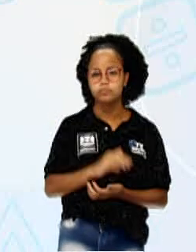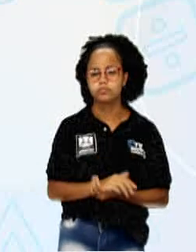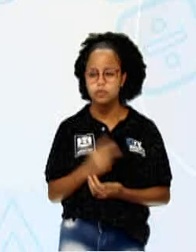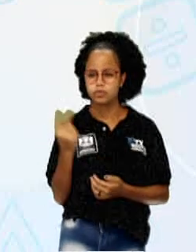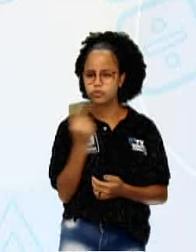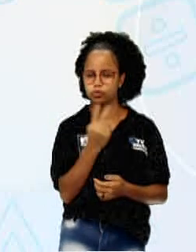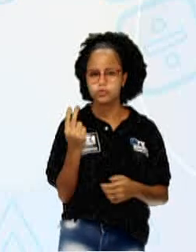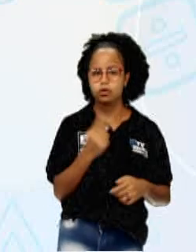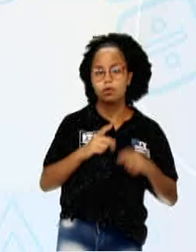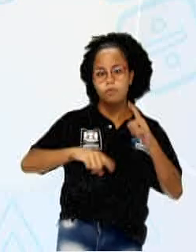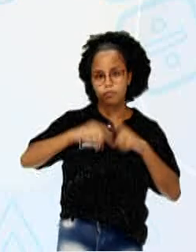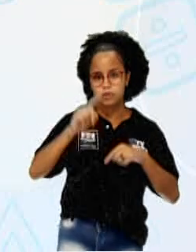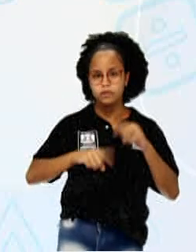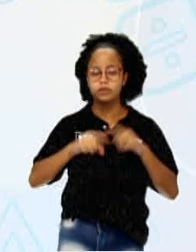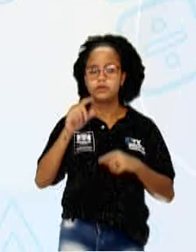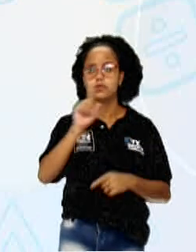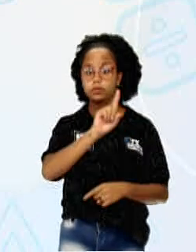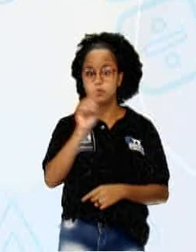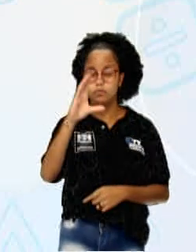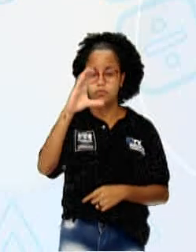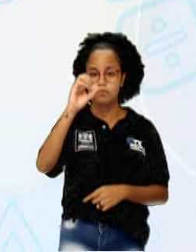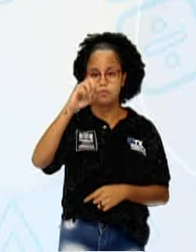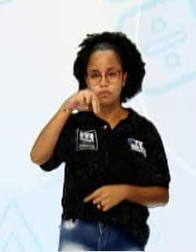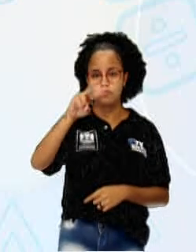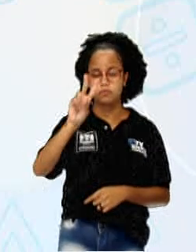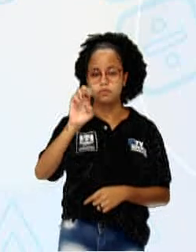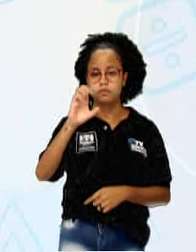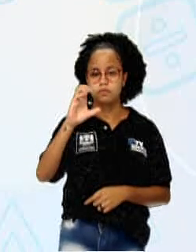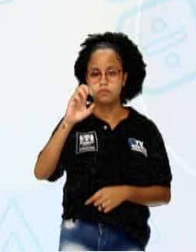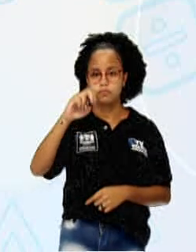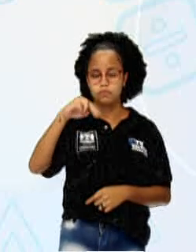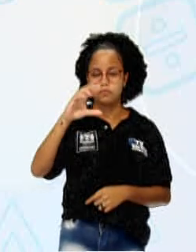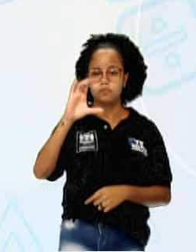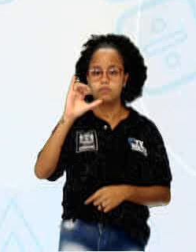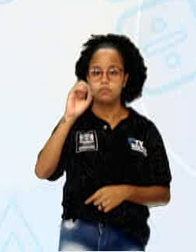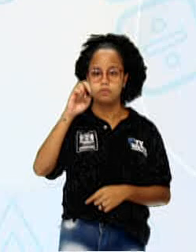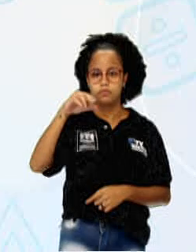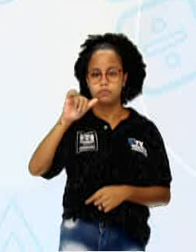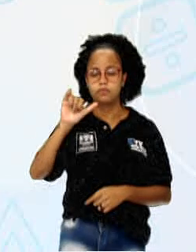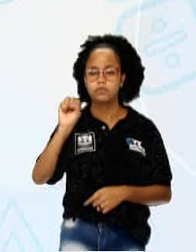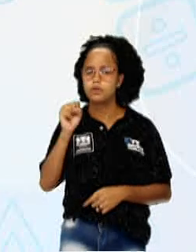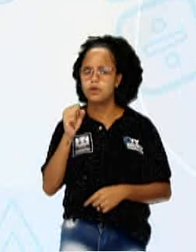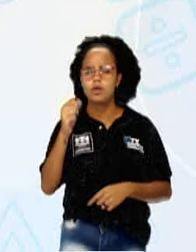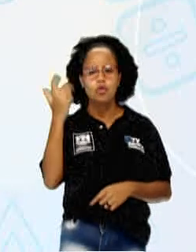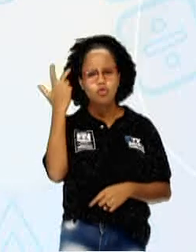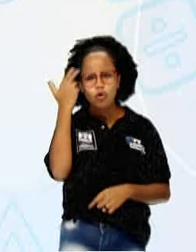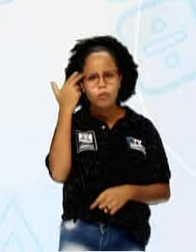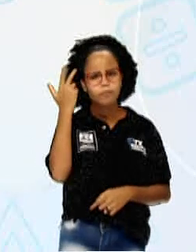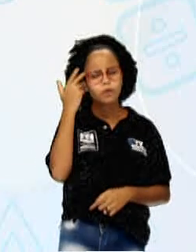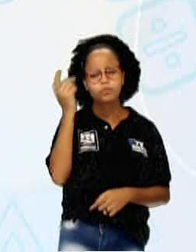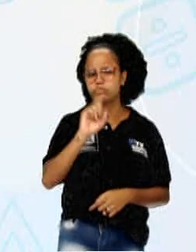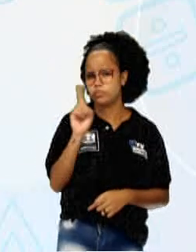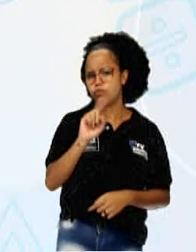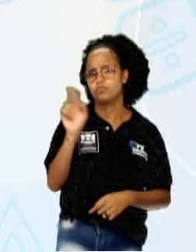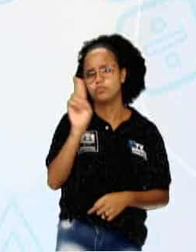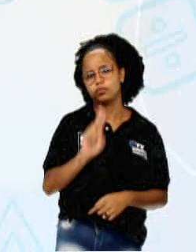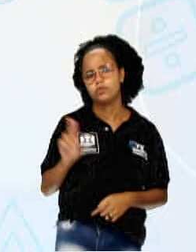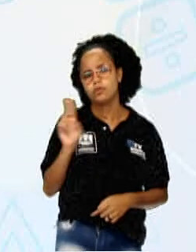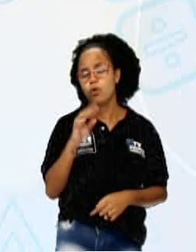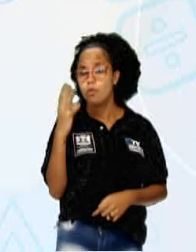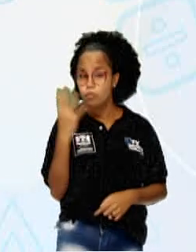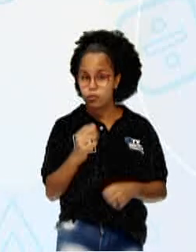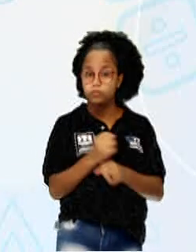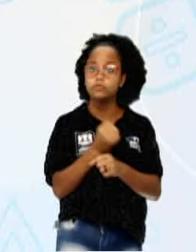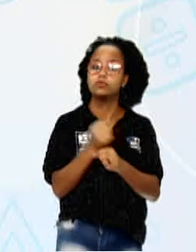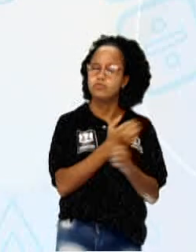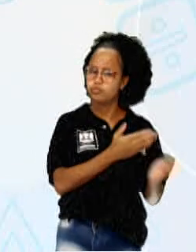nessas obras, são materiais não convencionais. Que normalmente não são usados. Então, vê que interessante. Quatro obras que eu trouxe para